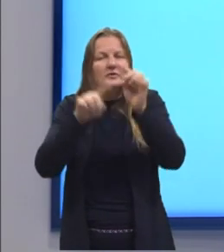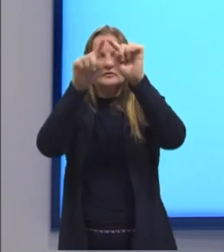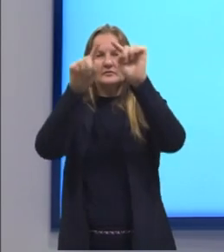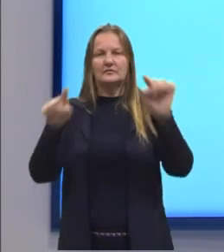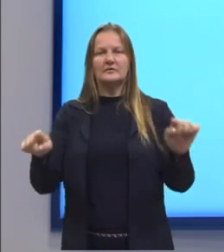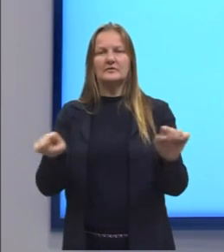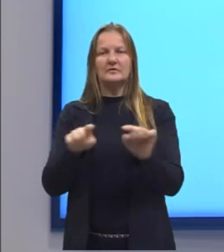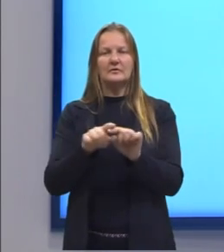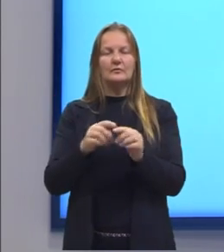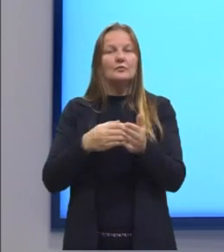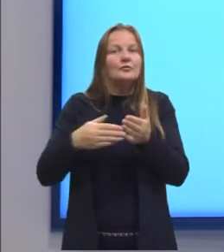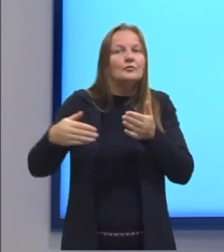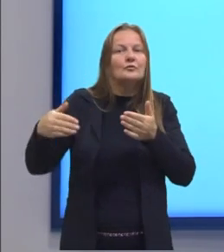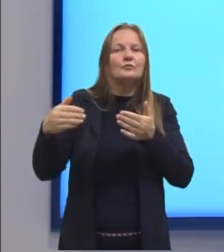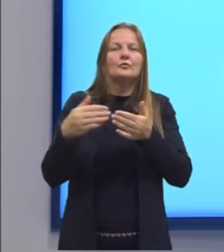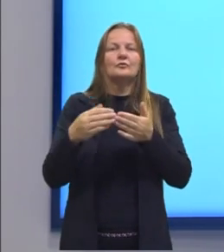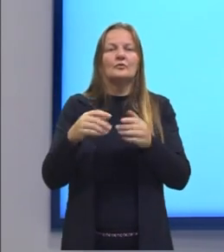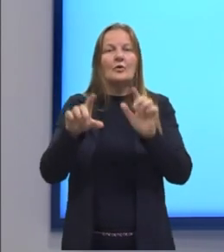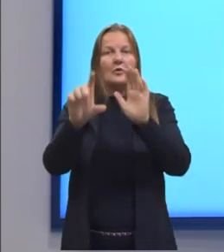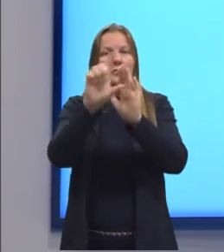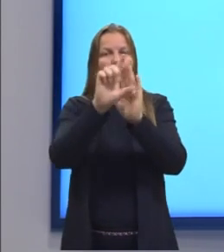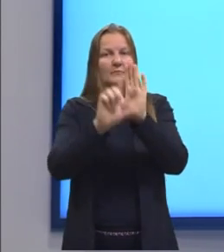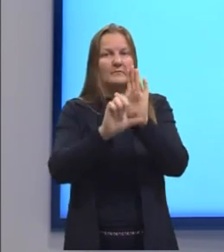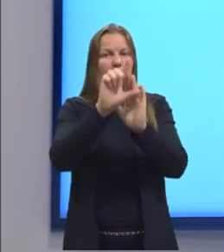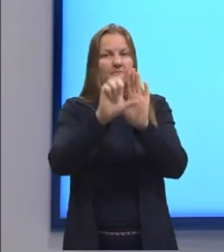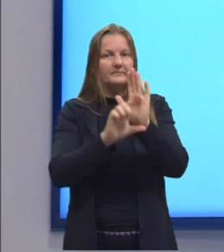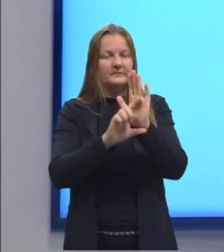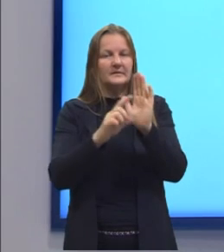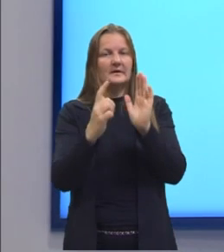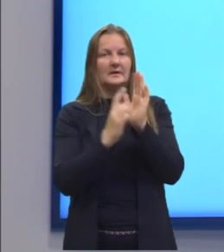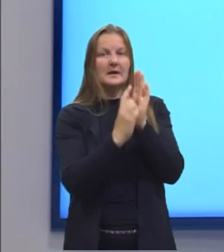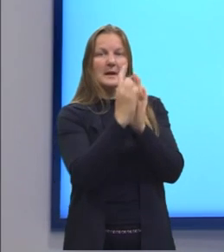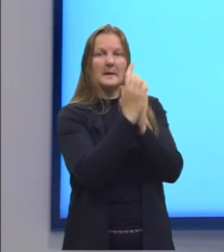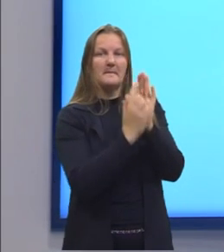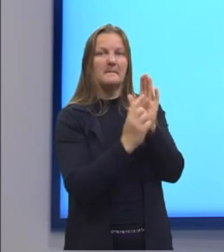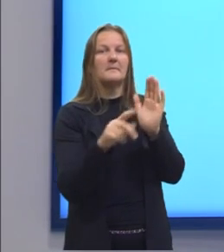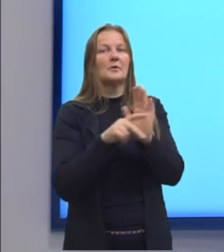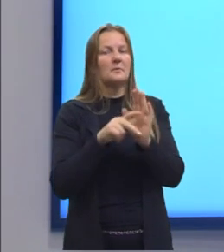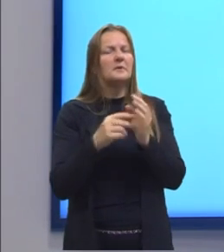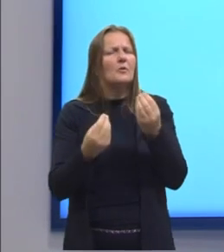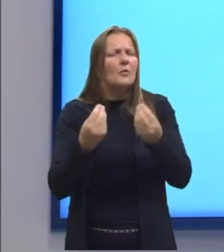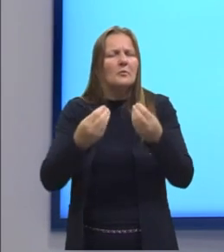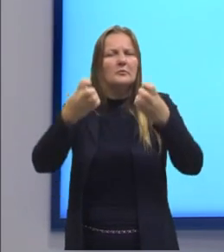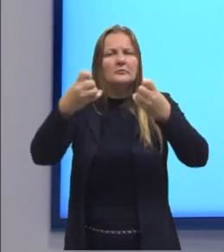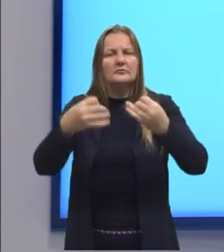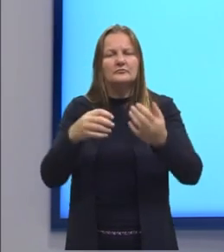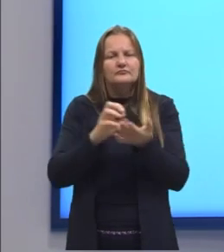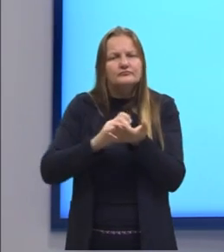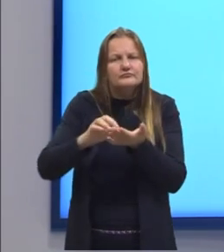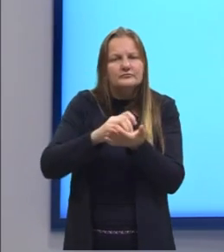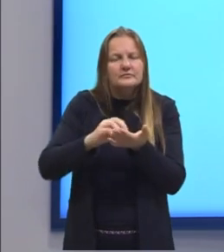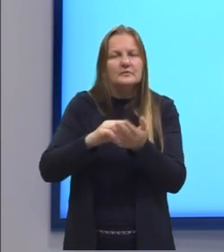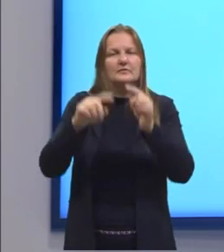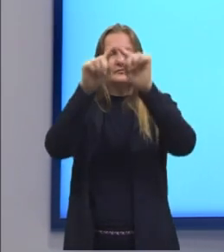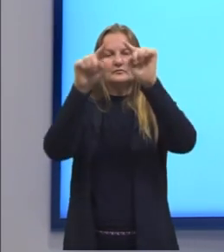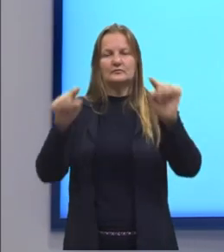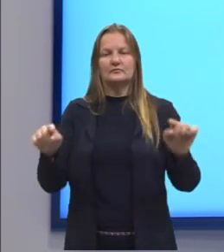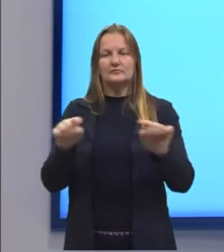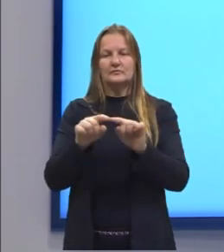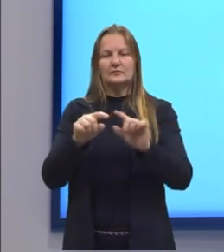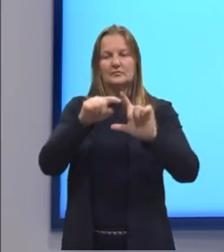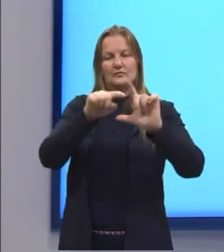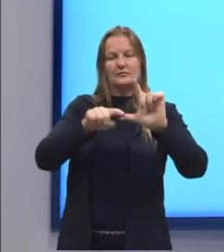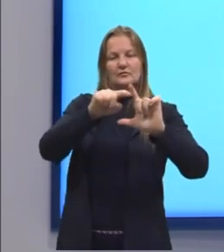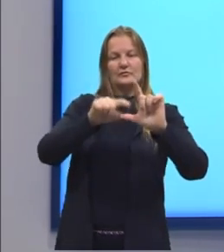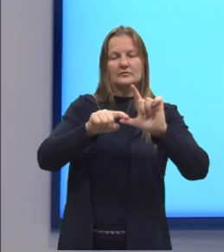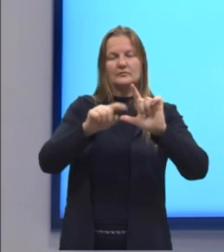Com o uso dessa lei é possível estabelecer relações que auxiliam no cálculo dos ângulos e lados de